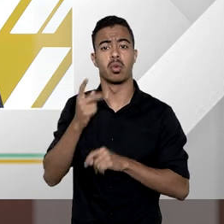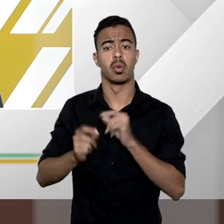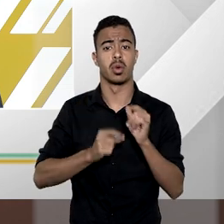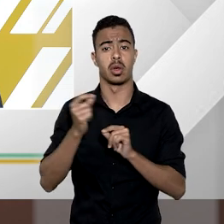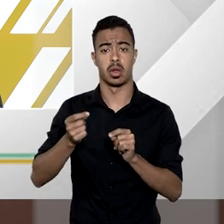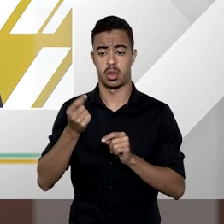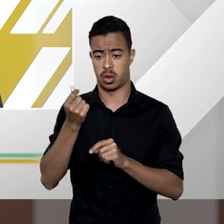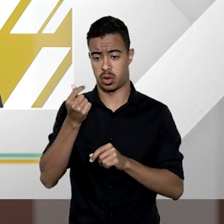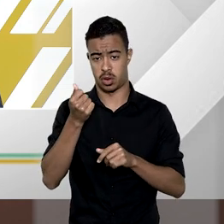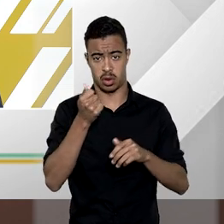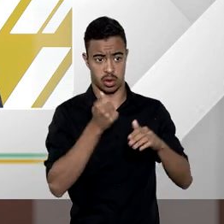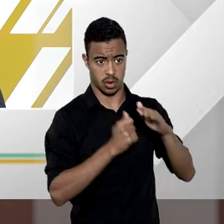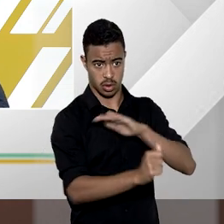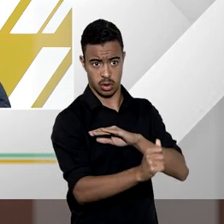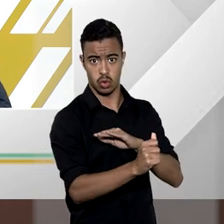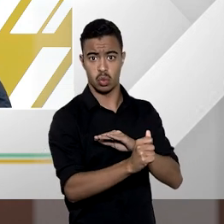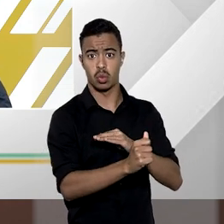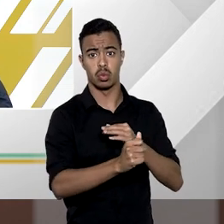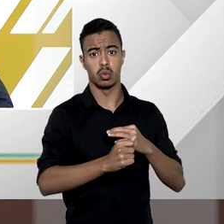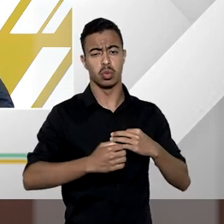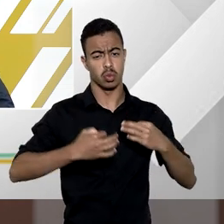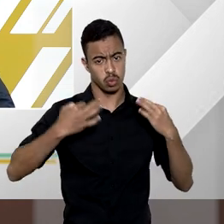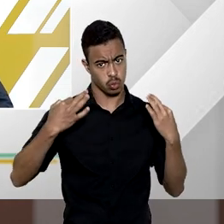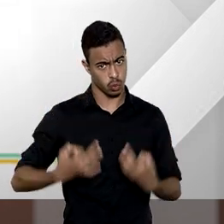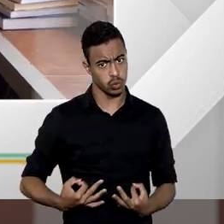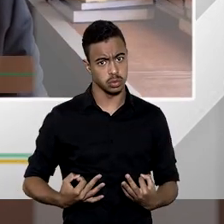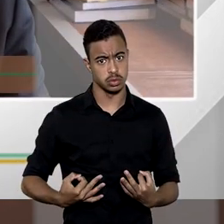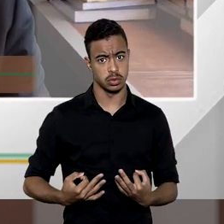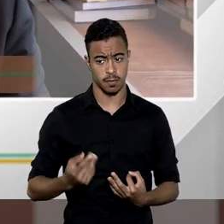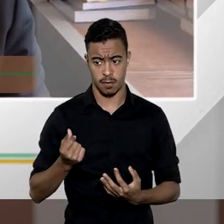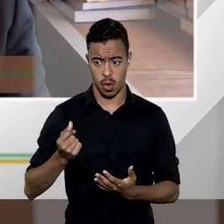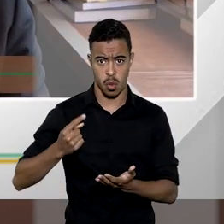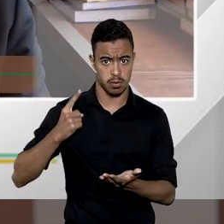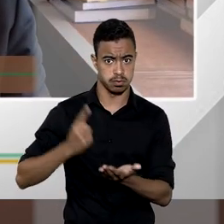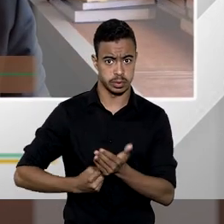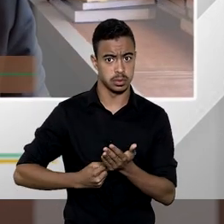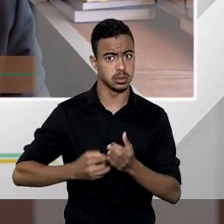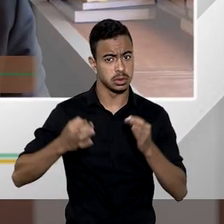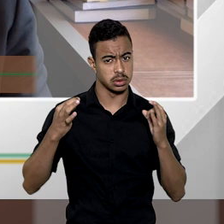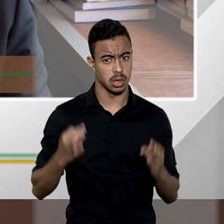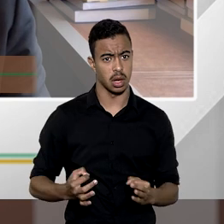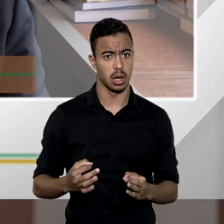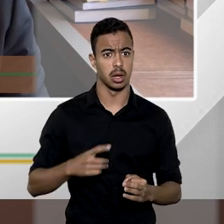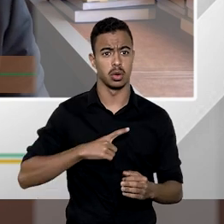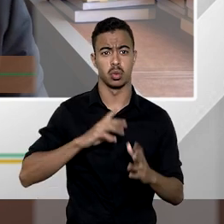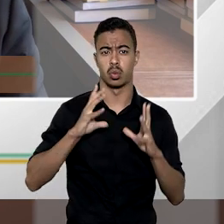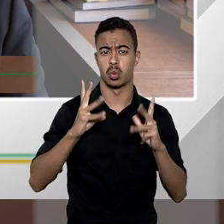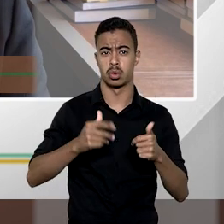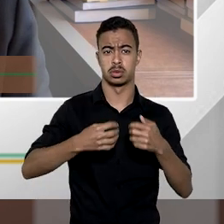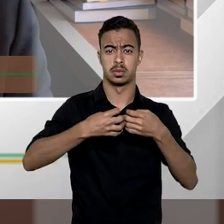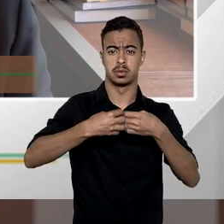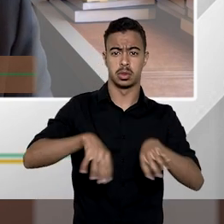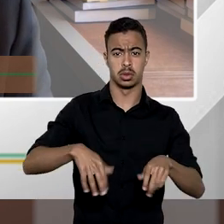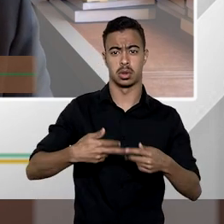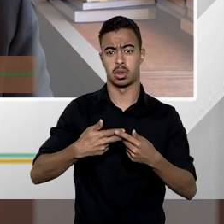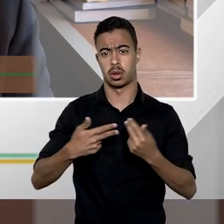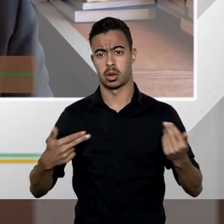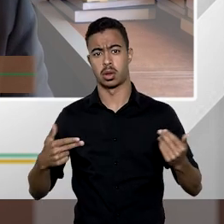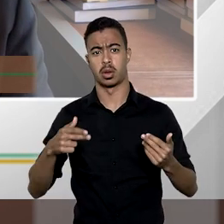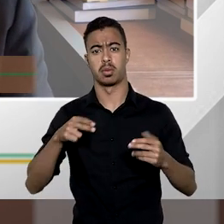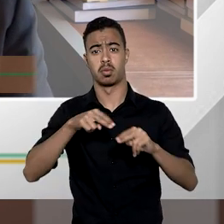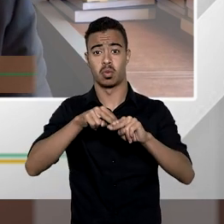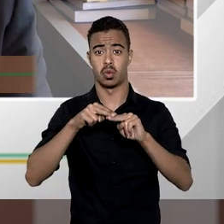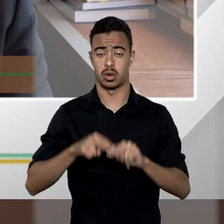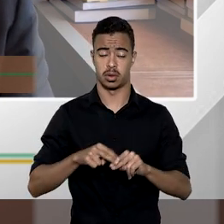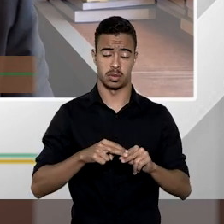indenização justa ou seja corresponde ao valor real do bem expropriado e aí se incluem todos os prejuízos eventualmente suportados